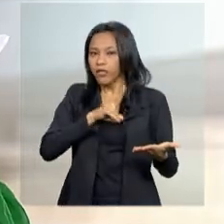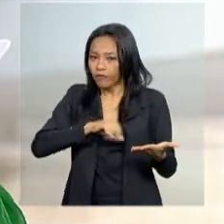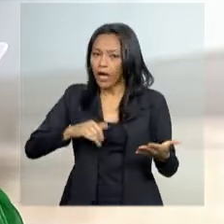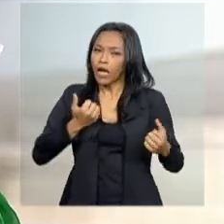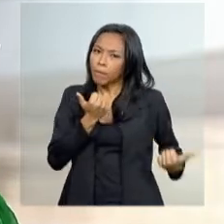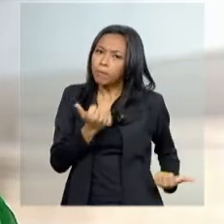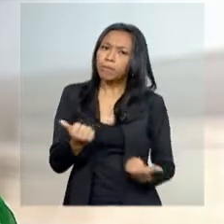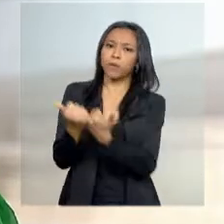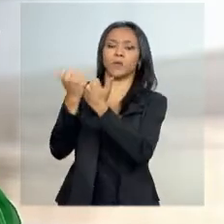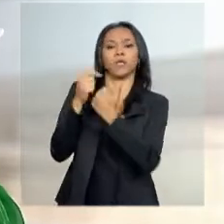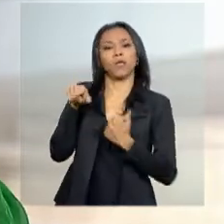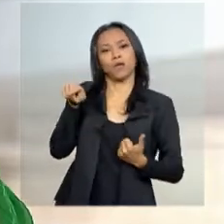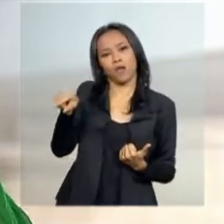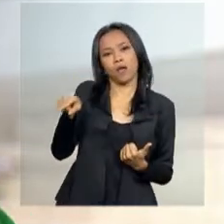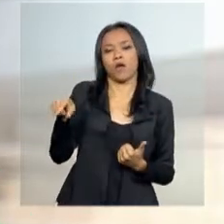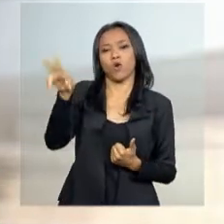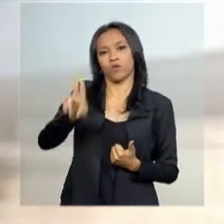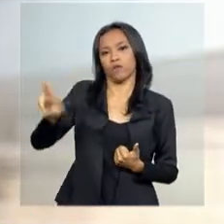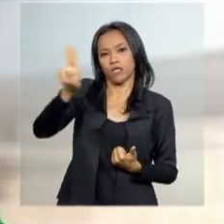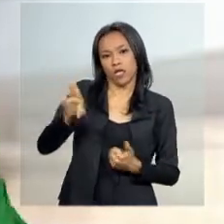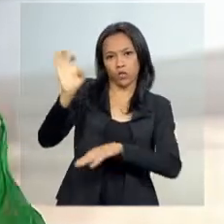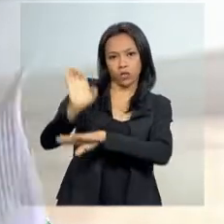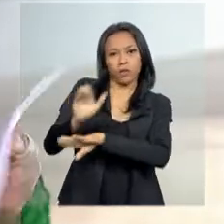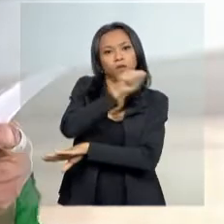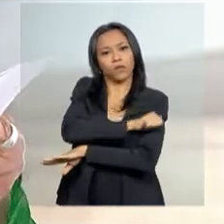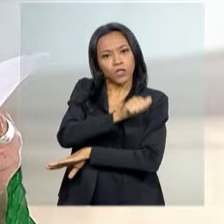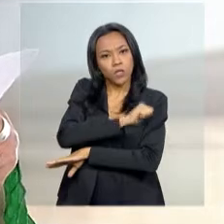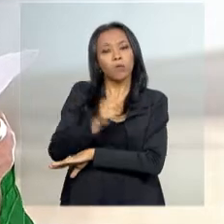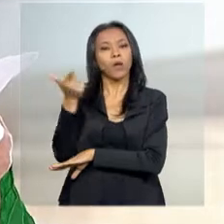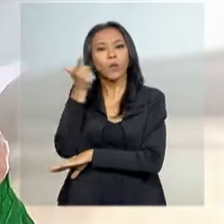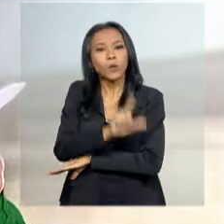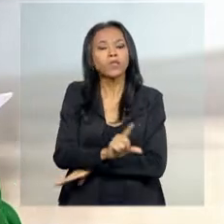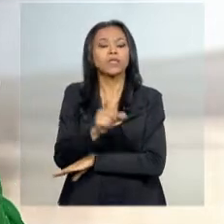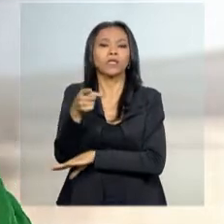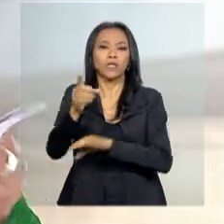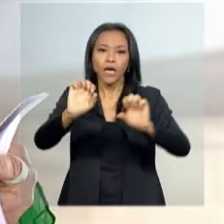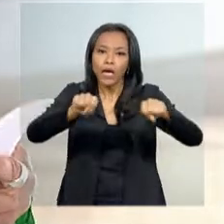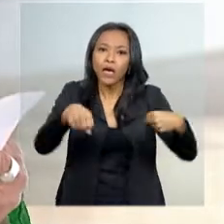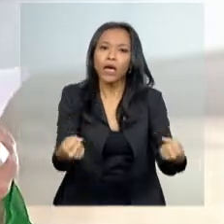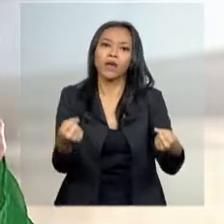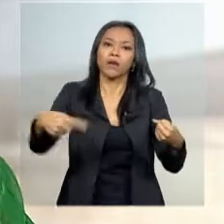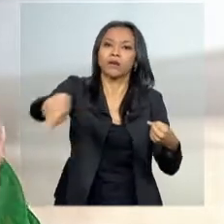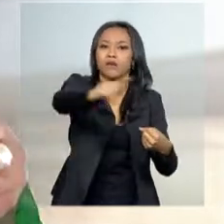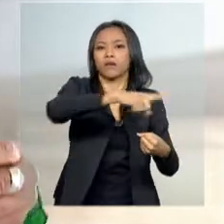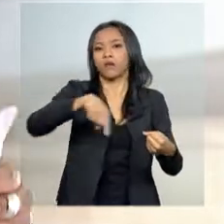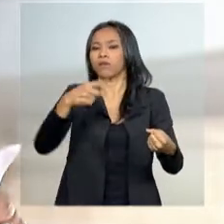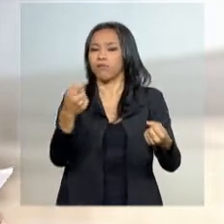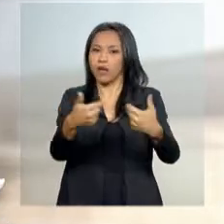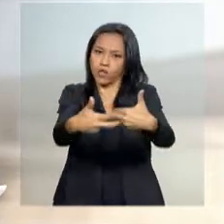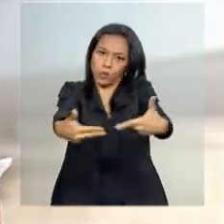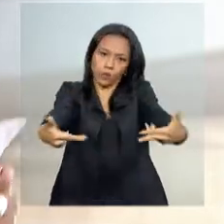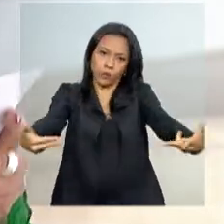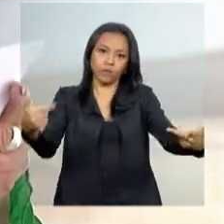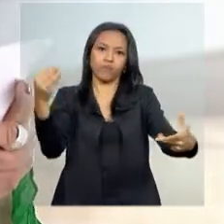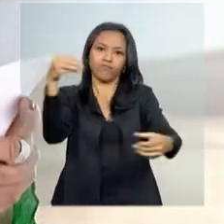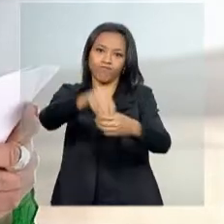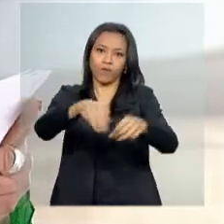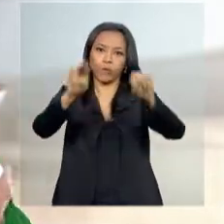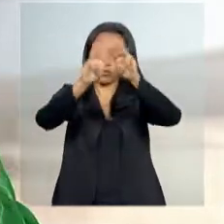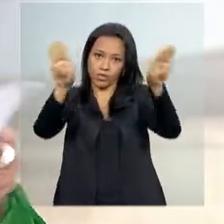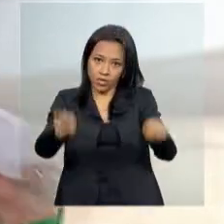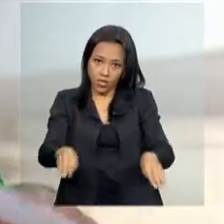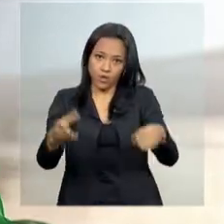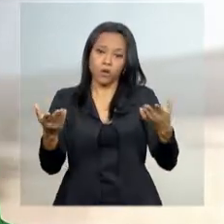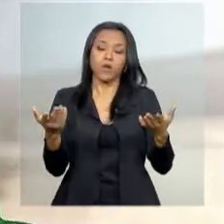para auxiliar a universidade no que for necessário para a recuperação desse patrimônio histórico. E na tentativa de